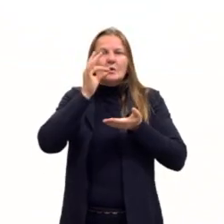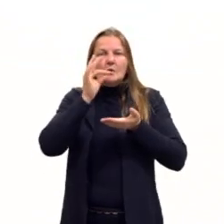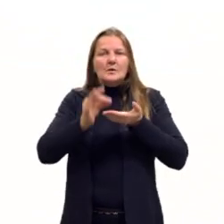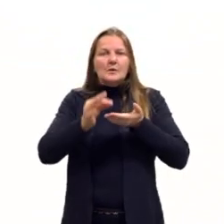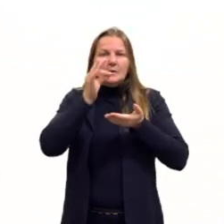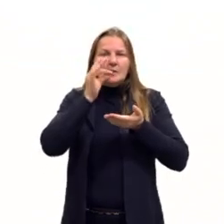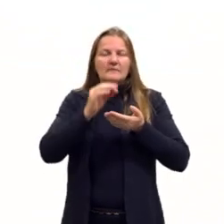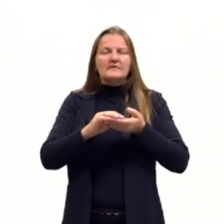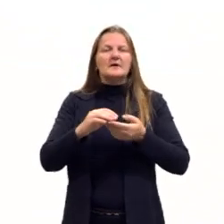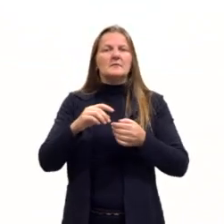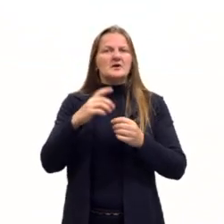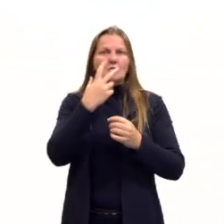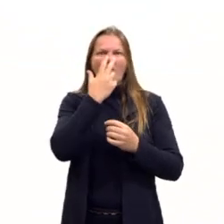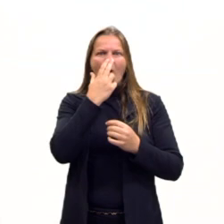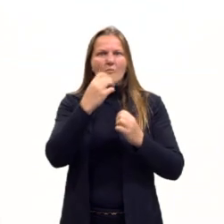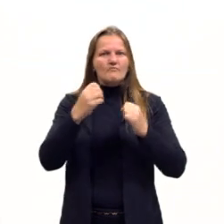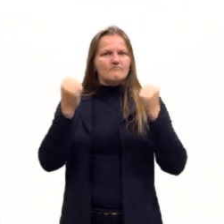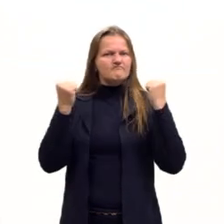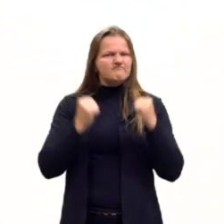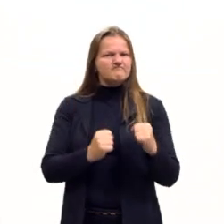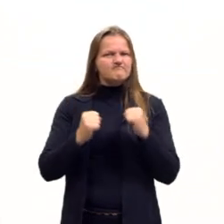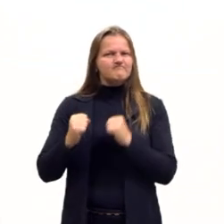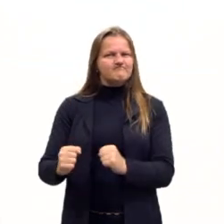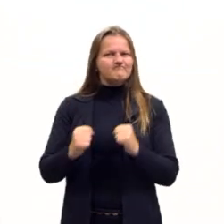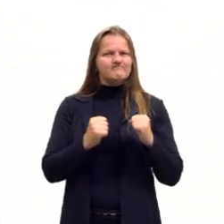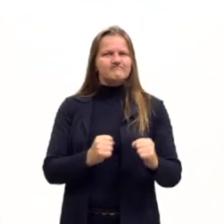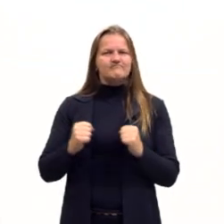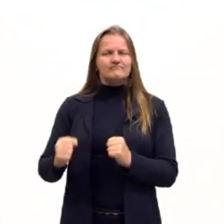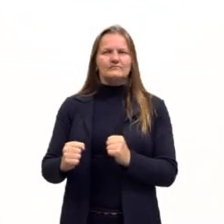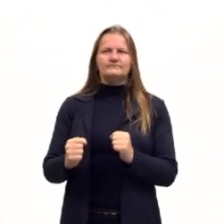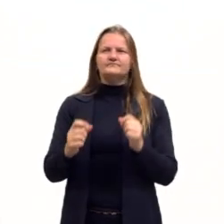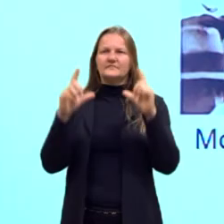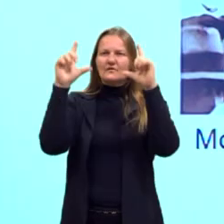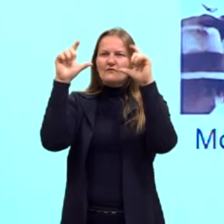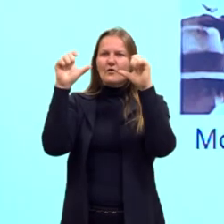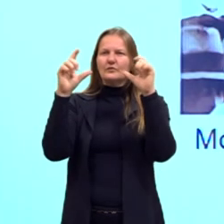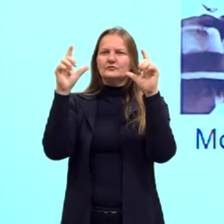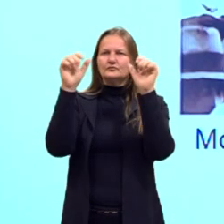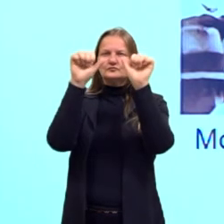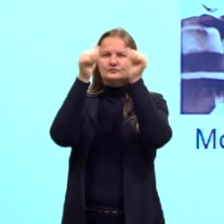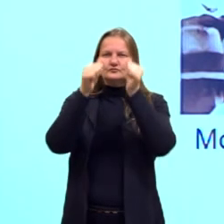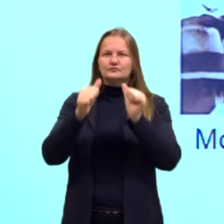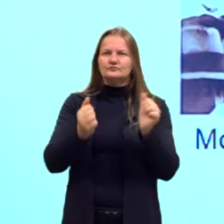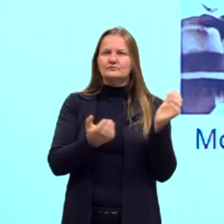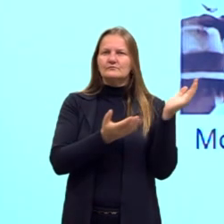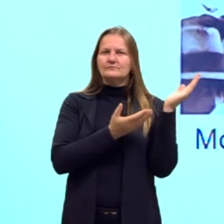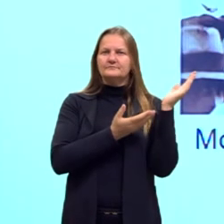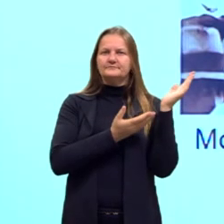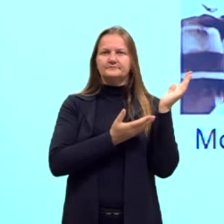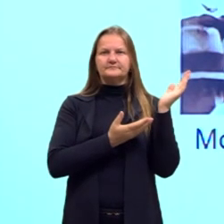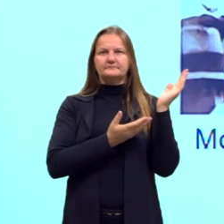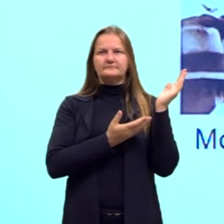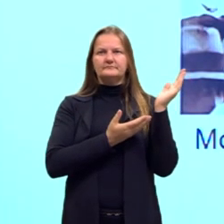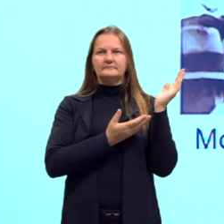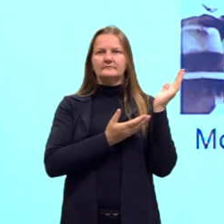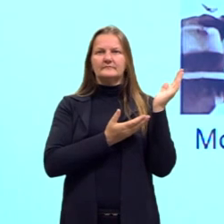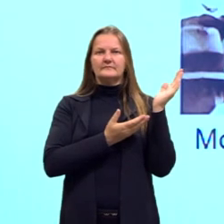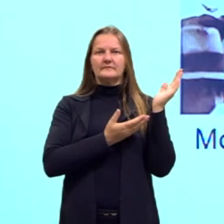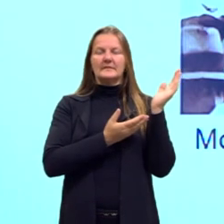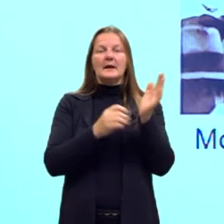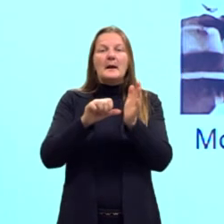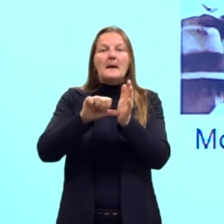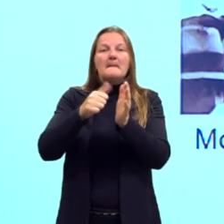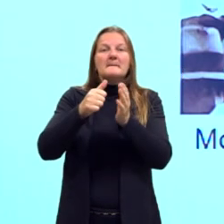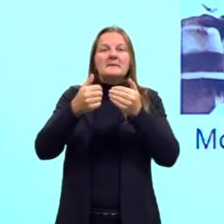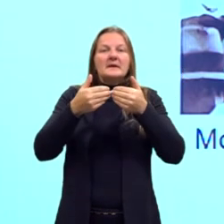grande motor dessa industrialização, e eu trago pra vocês justamente essa imagem aqui, ó, do momento da inauguração da primeira ferrovia